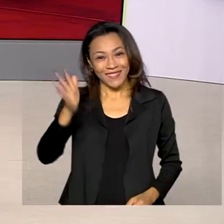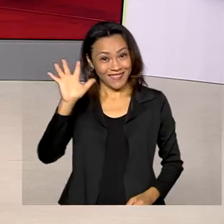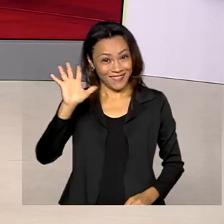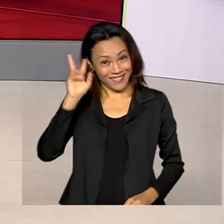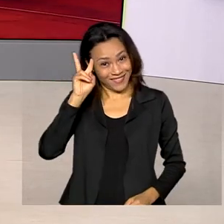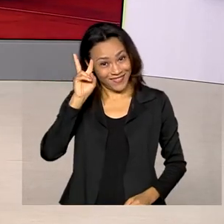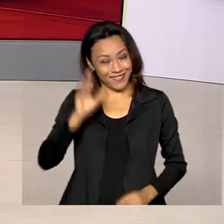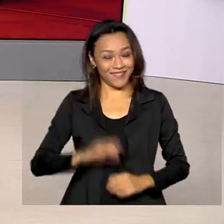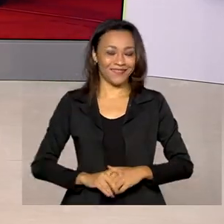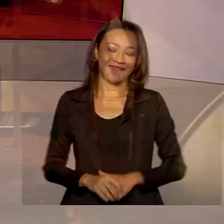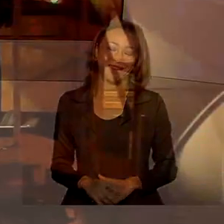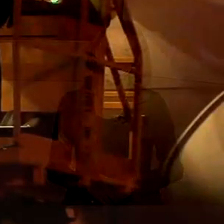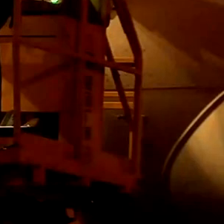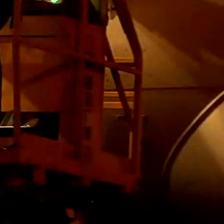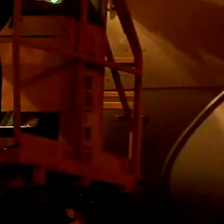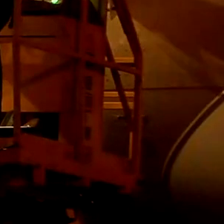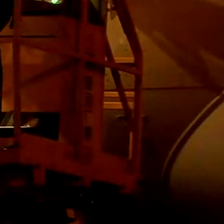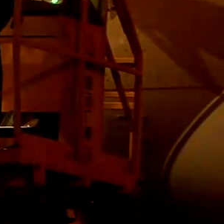segunda. Tchau, tchau.